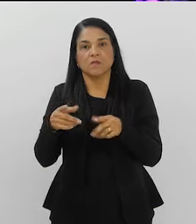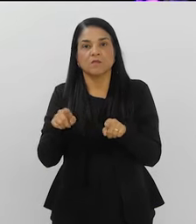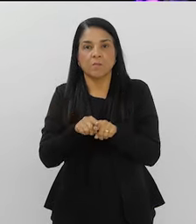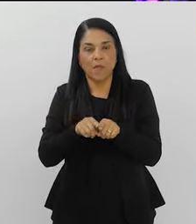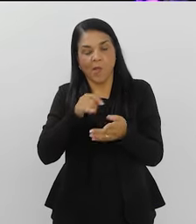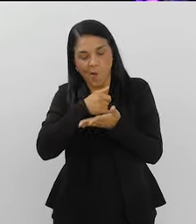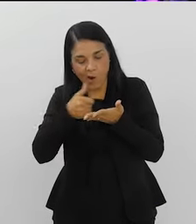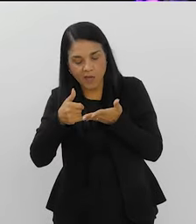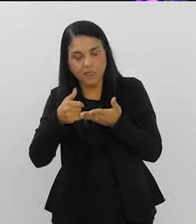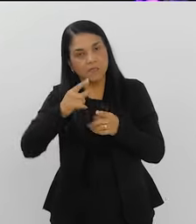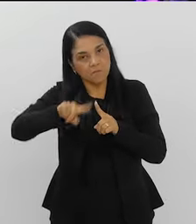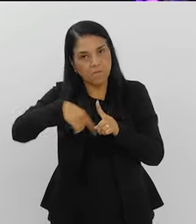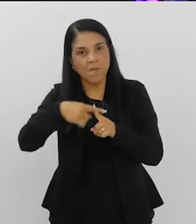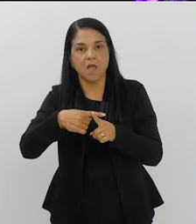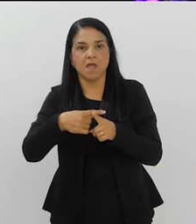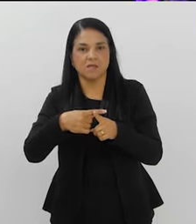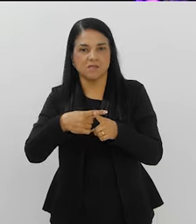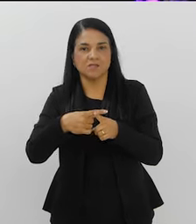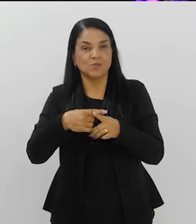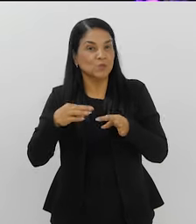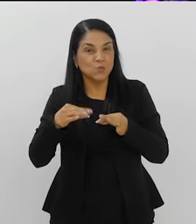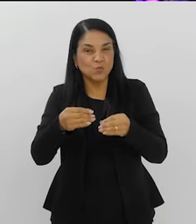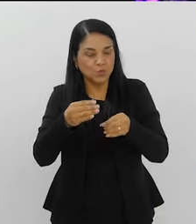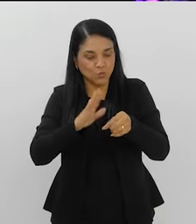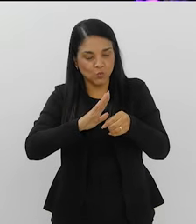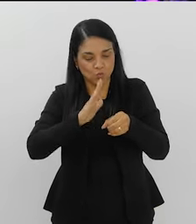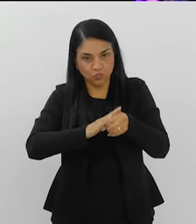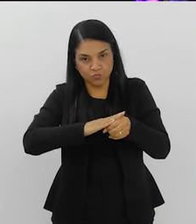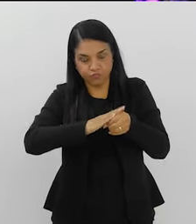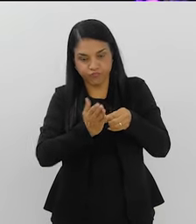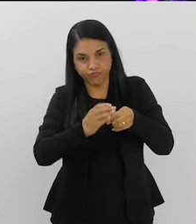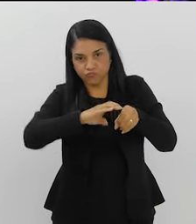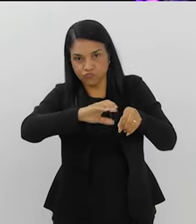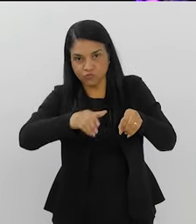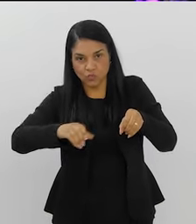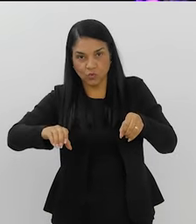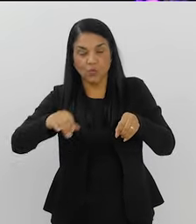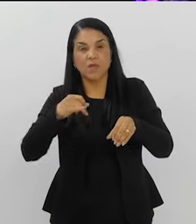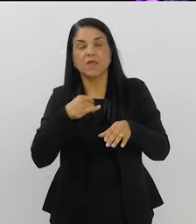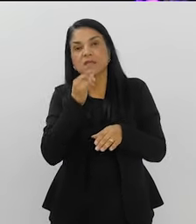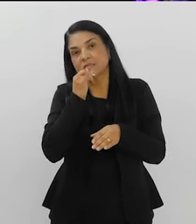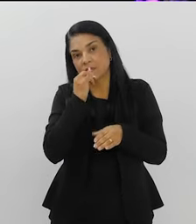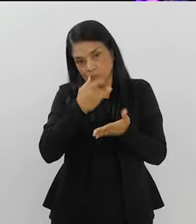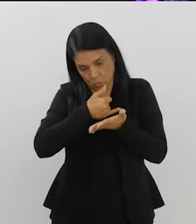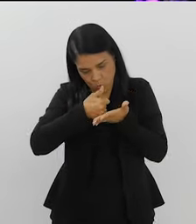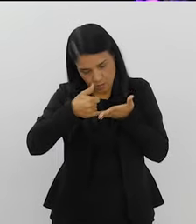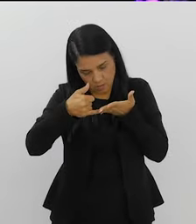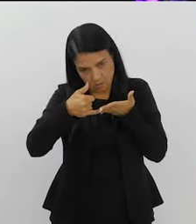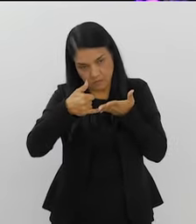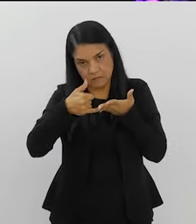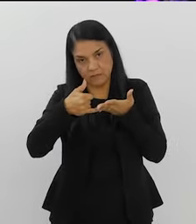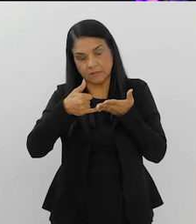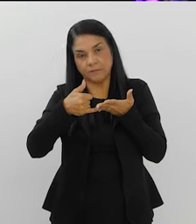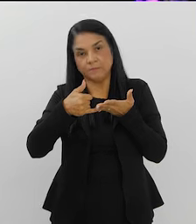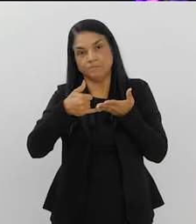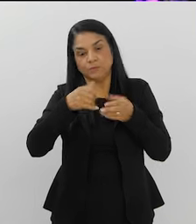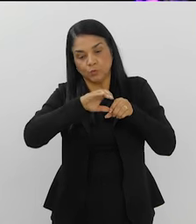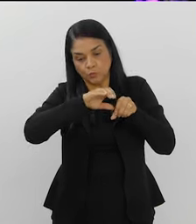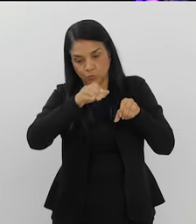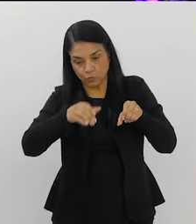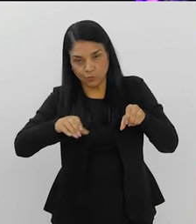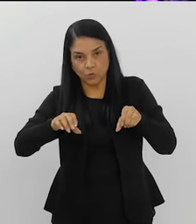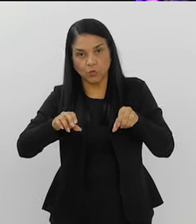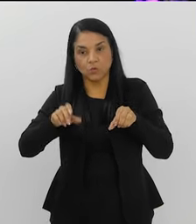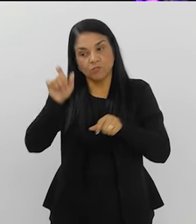que tudo acaba indo para o esgoto. No caso da cocaína, ela chega no esgoto a partir do